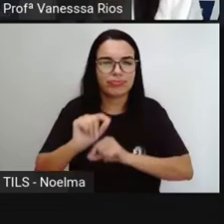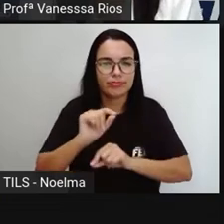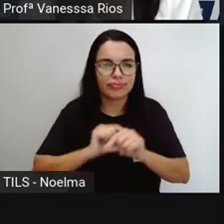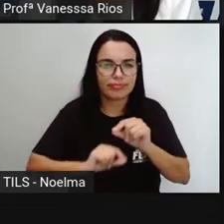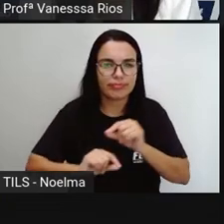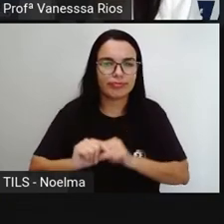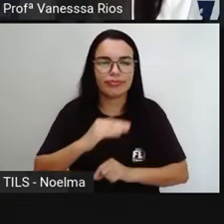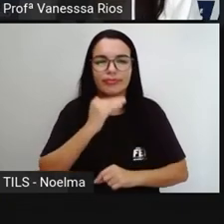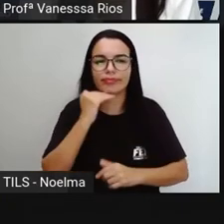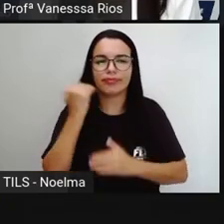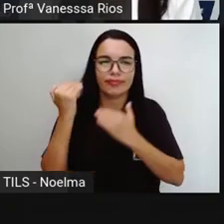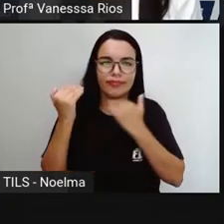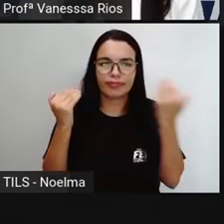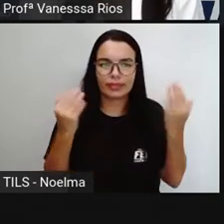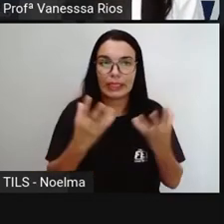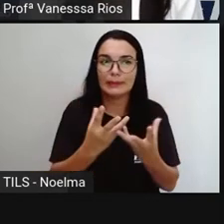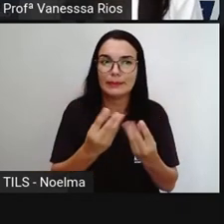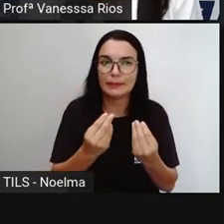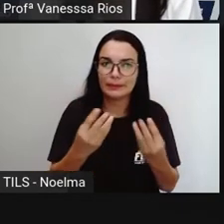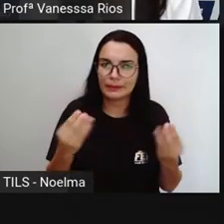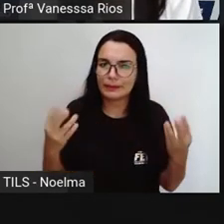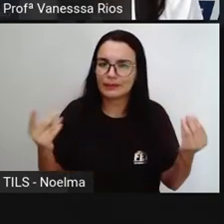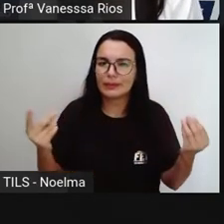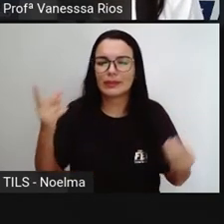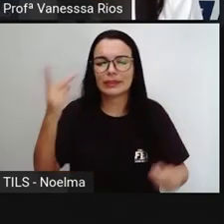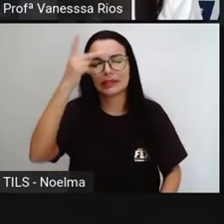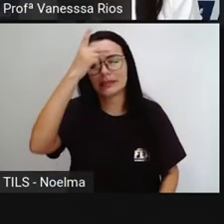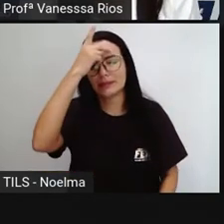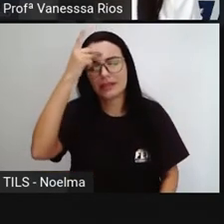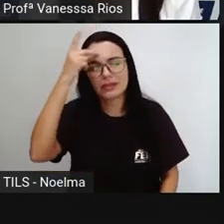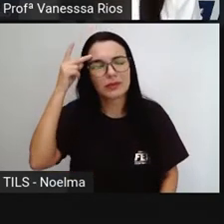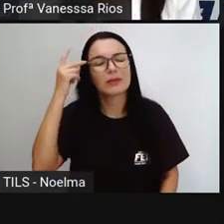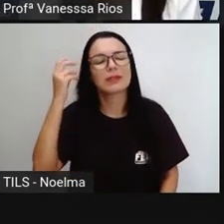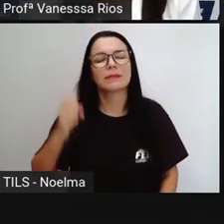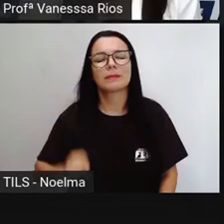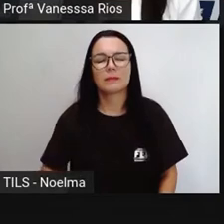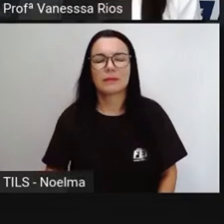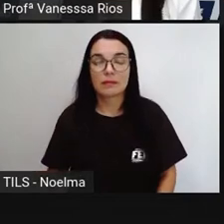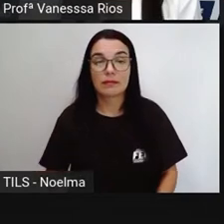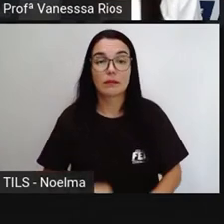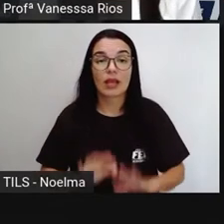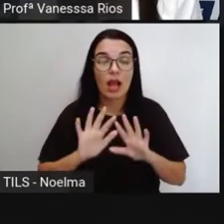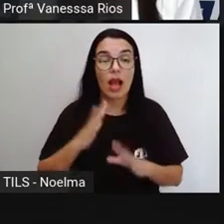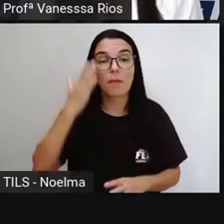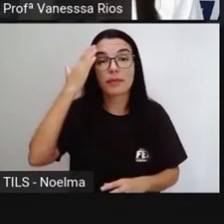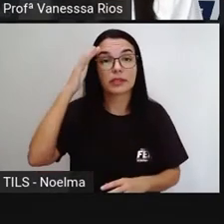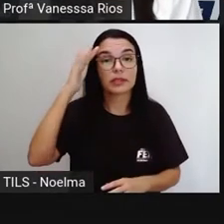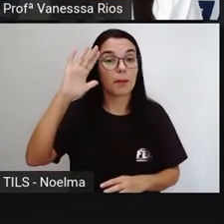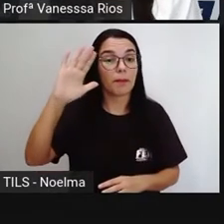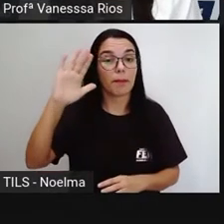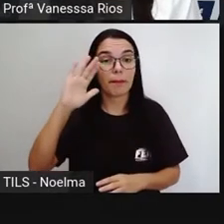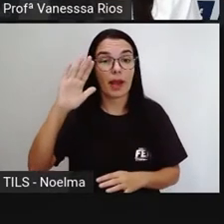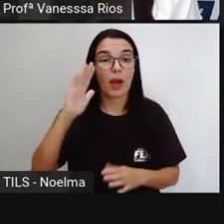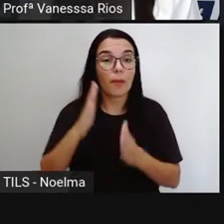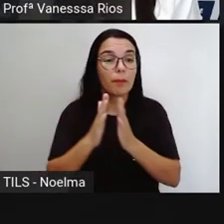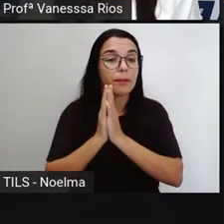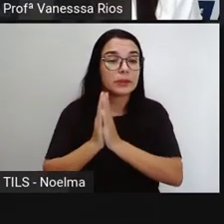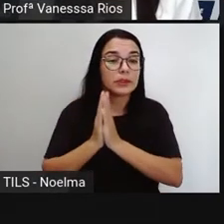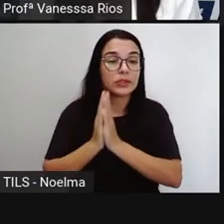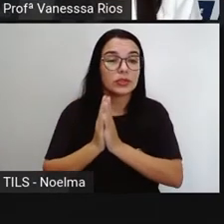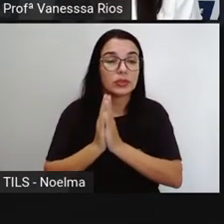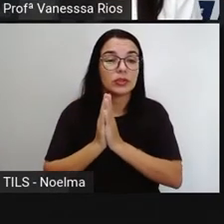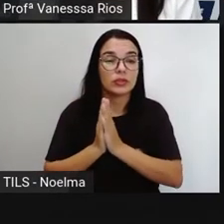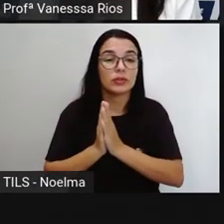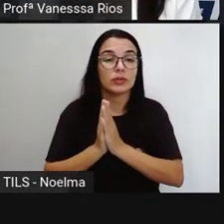aí a morte muitas pessoas E aí as principais recomendações dos órgãos de saúde e das